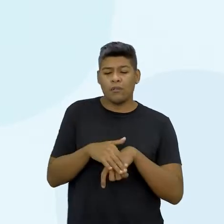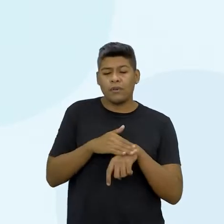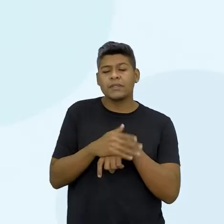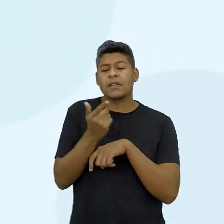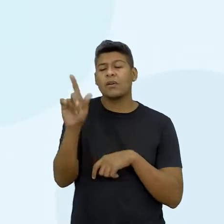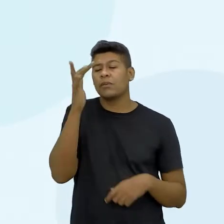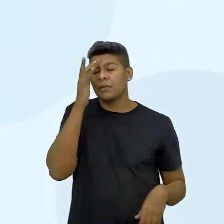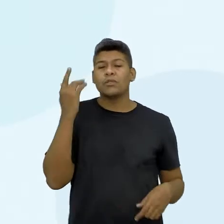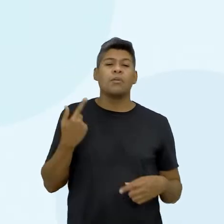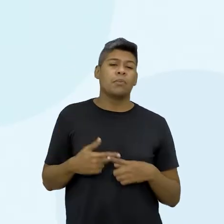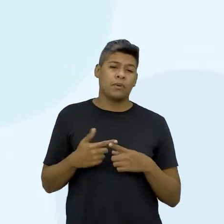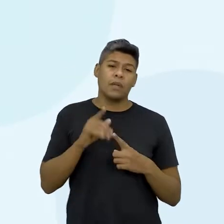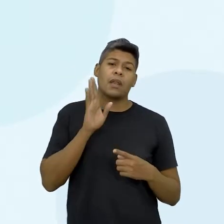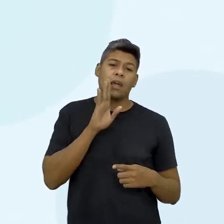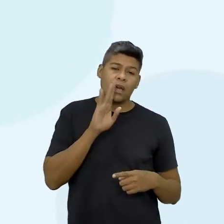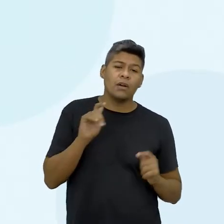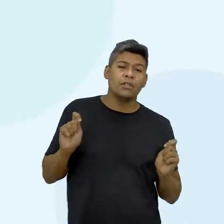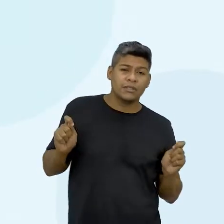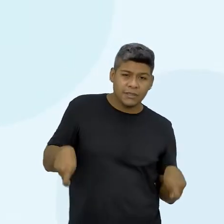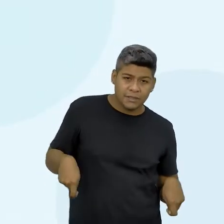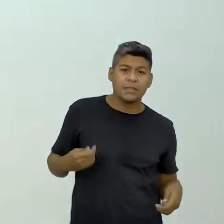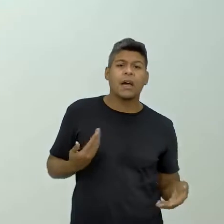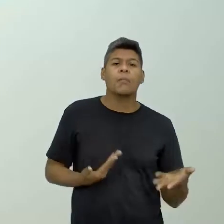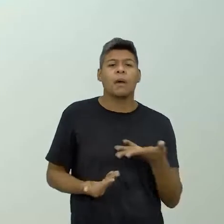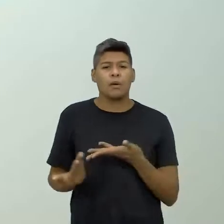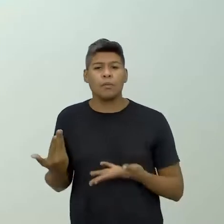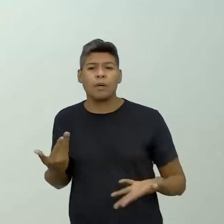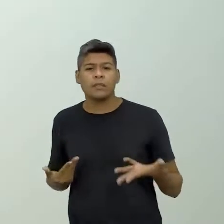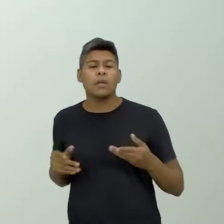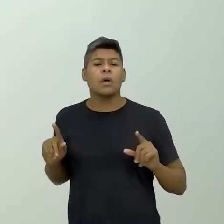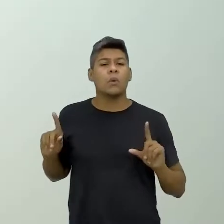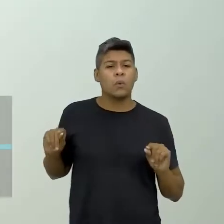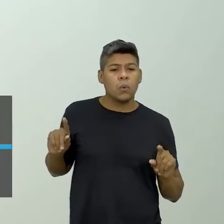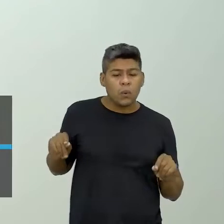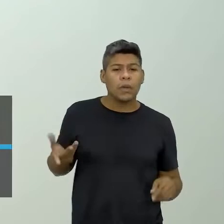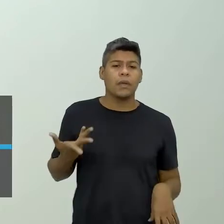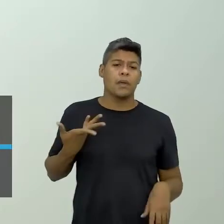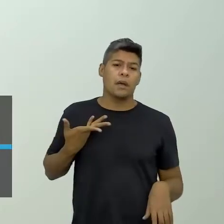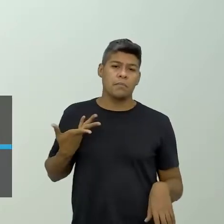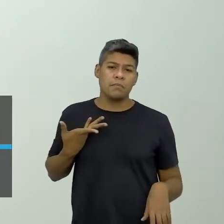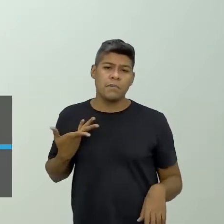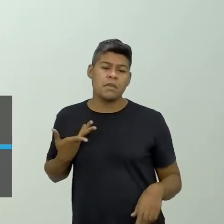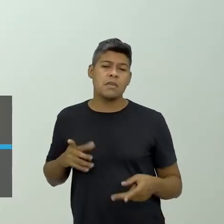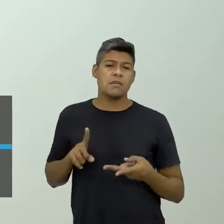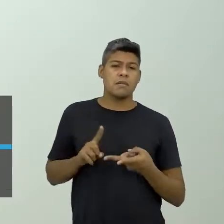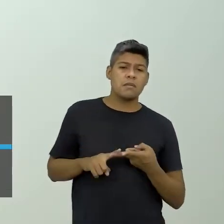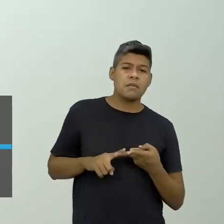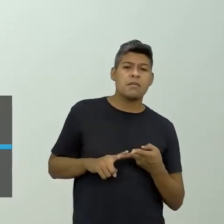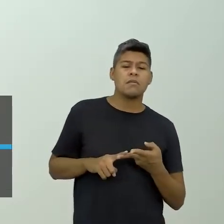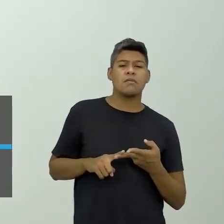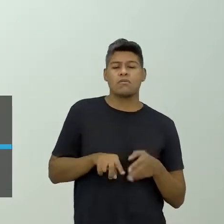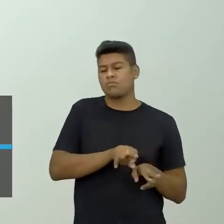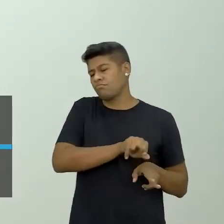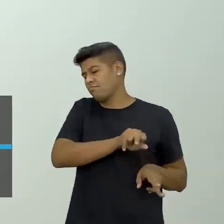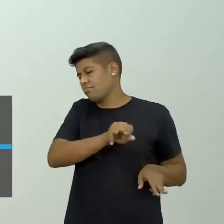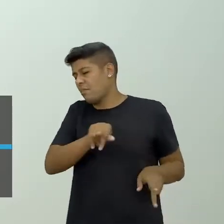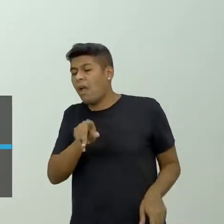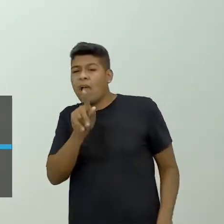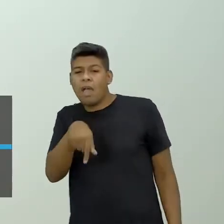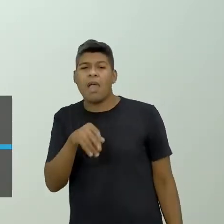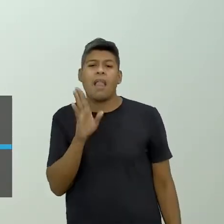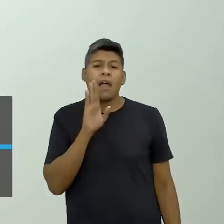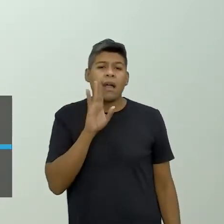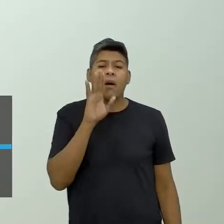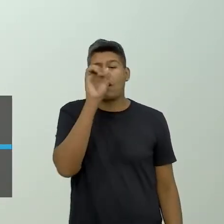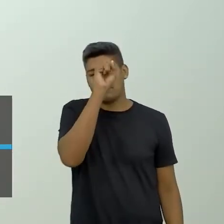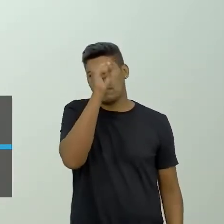legal. Isso daí dá para compartilhar aí com, roda de amigos, com os colegas. Ah, isso foi legal que eu